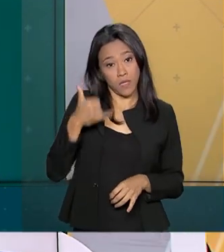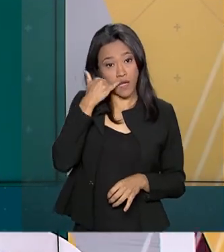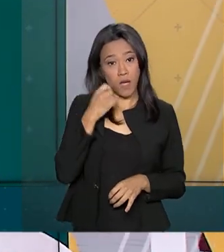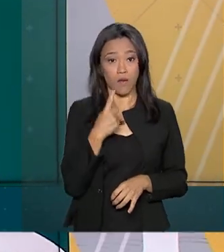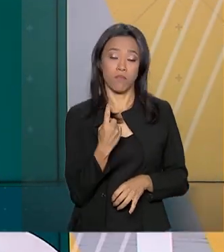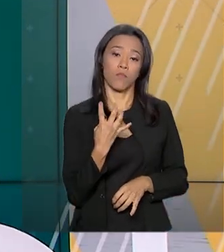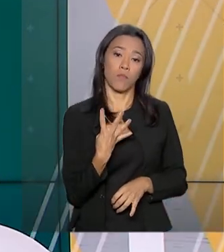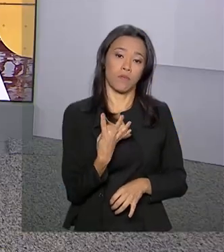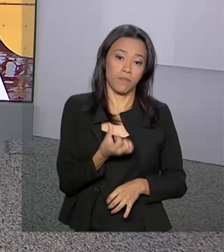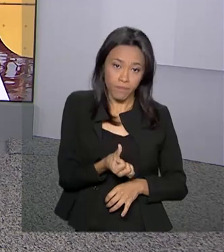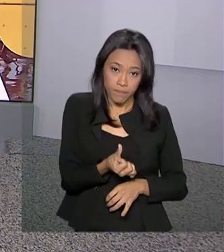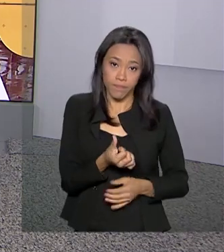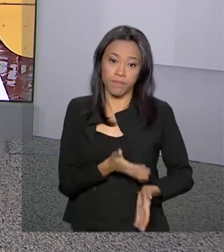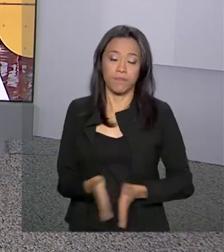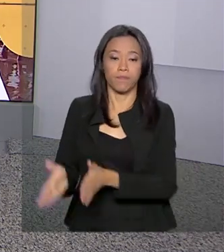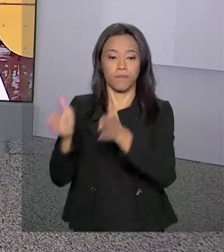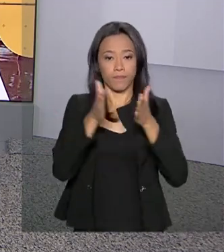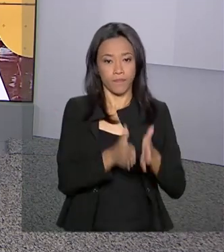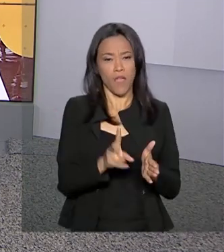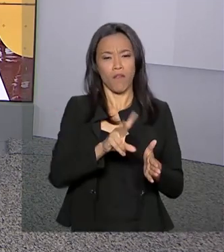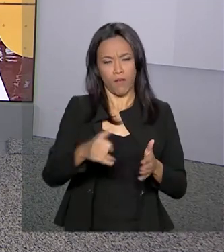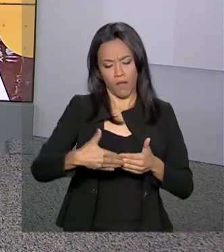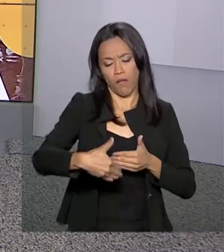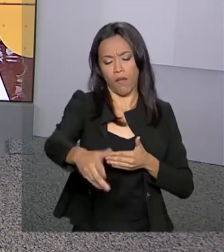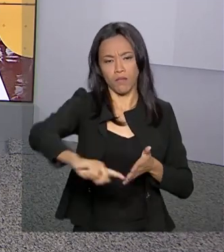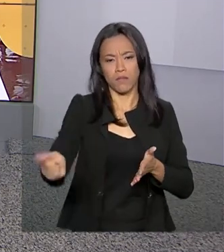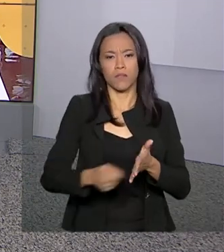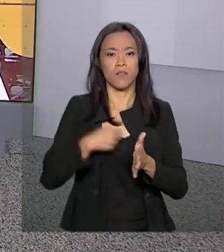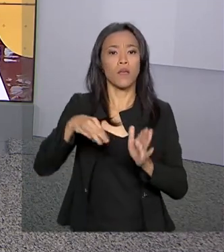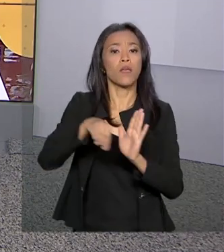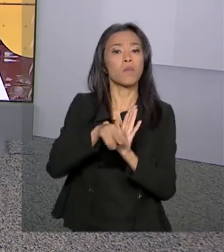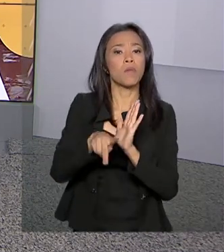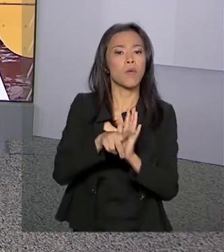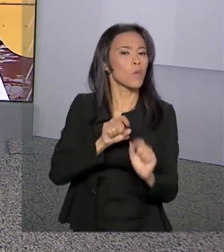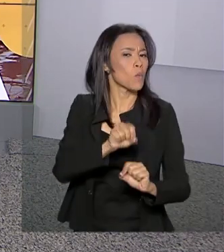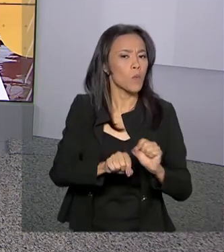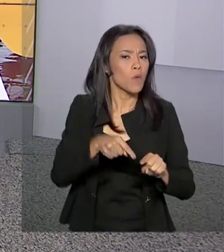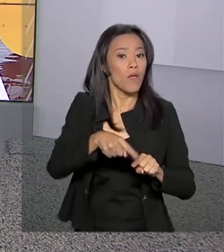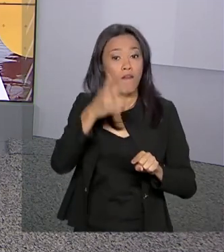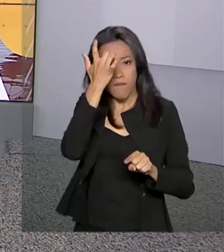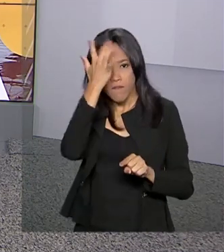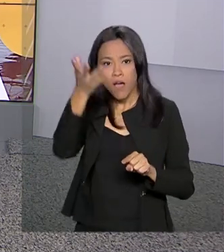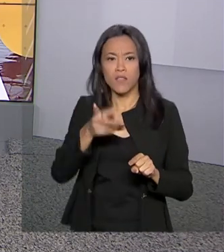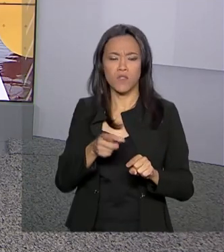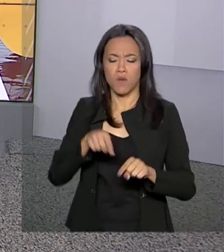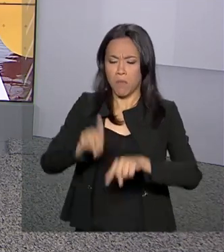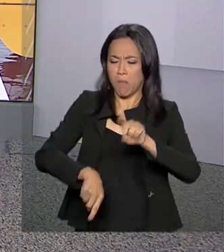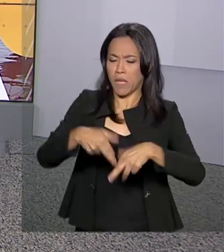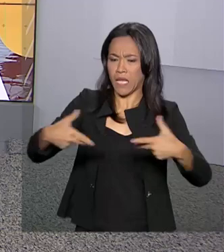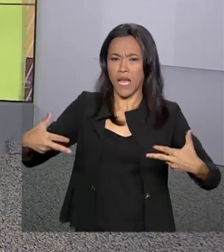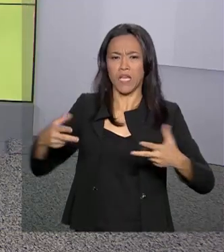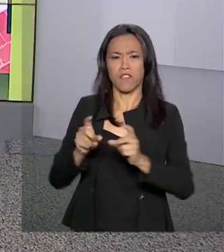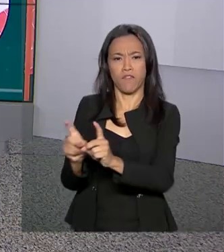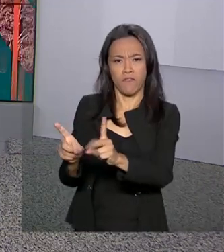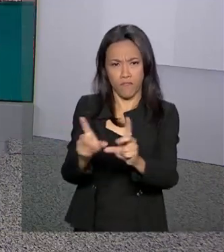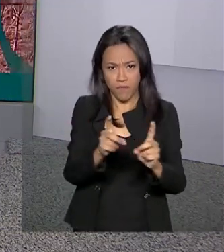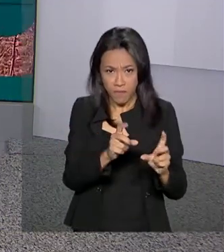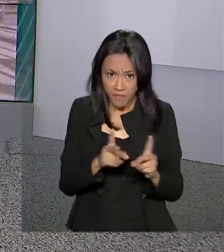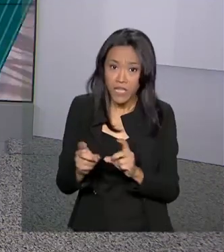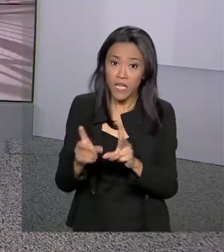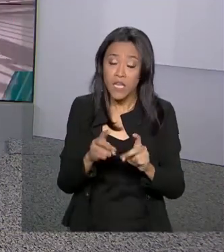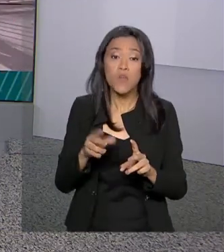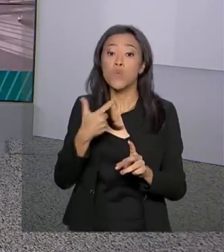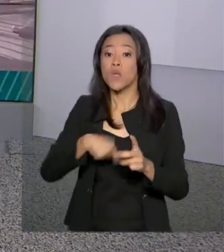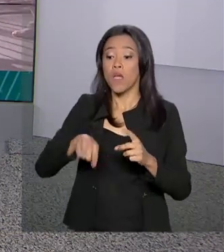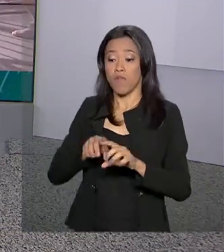146. Vai ser assinada hoje medida provisória que facilita a venda de bens apreendidos no tráfico de drogas. Vamos